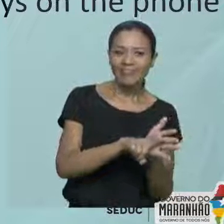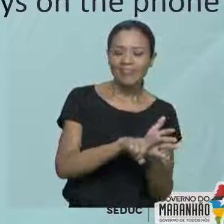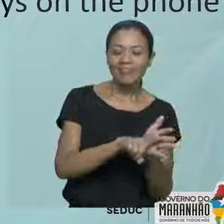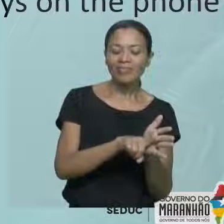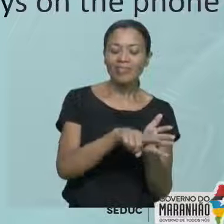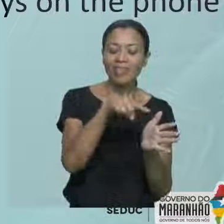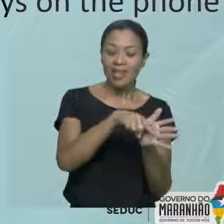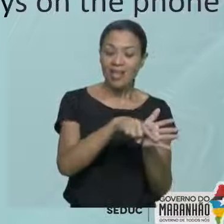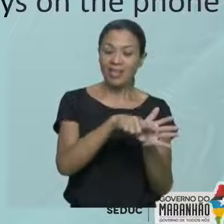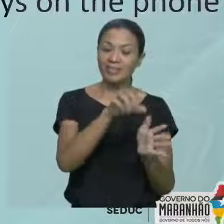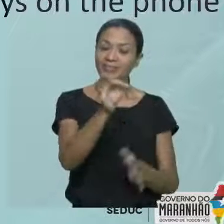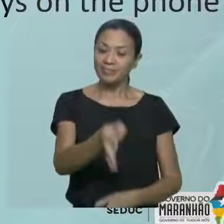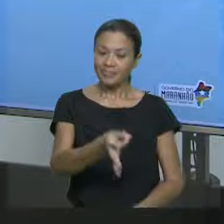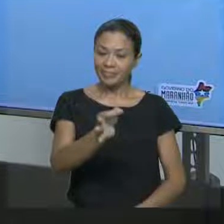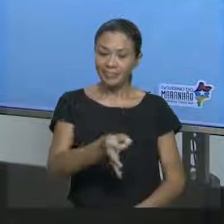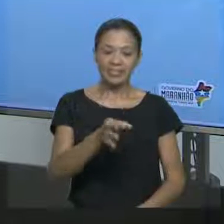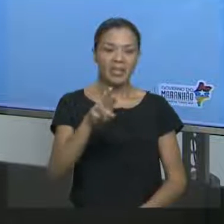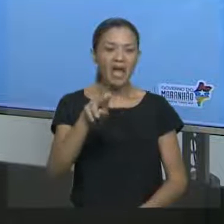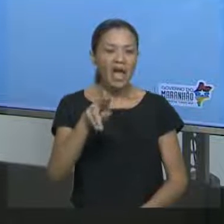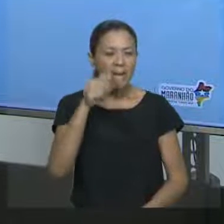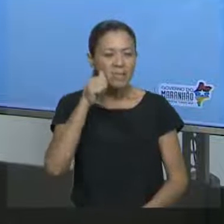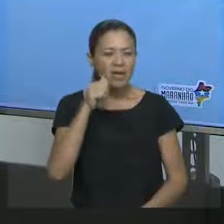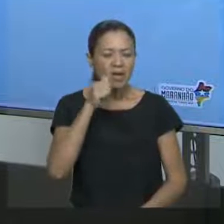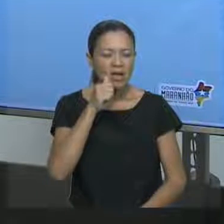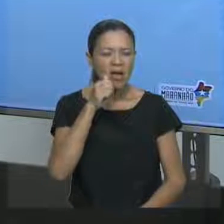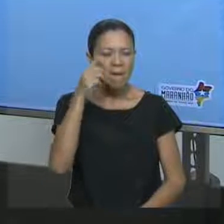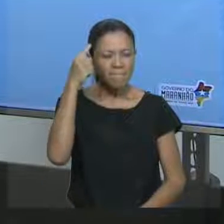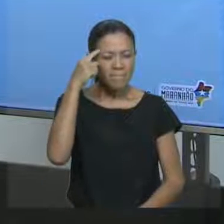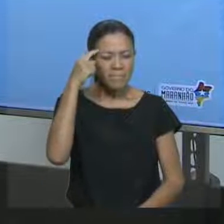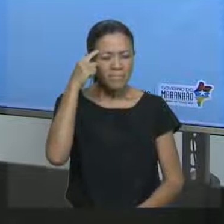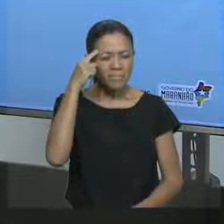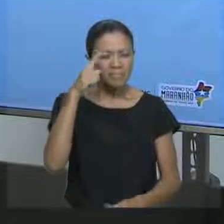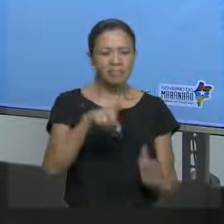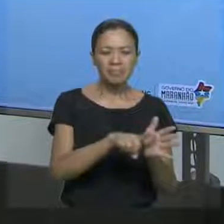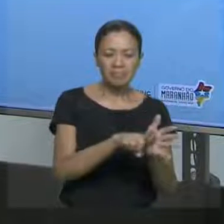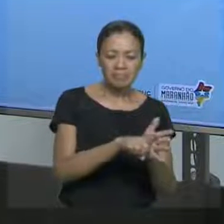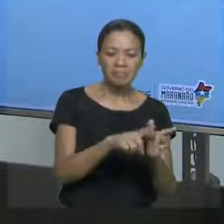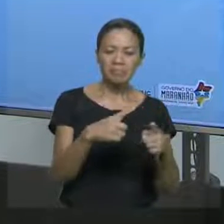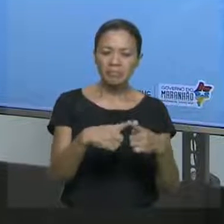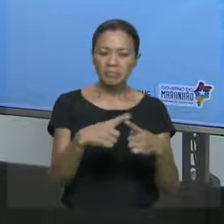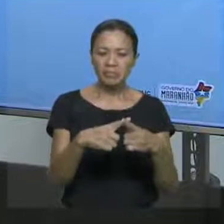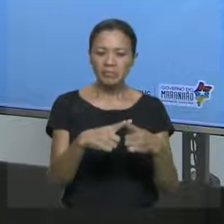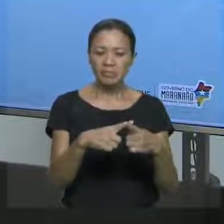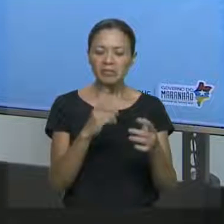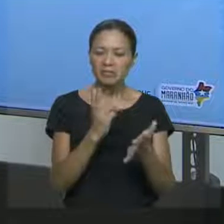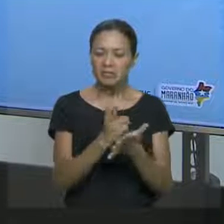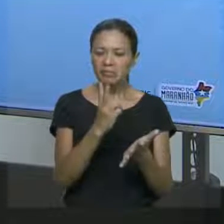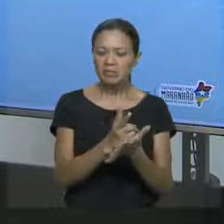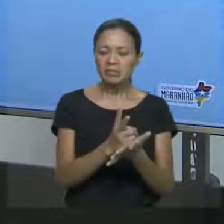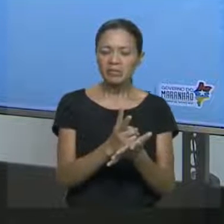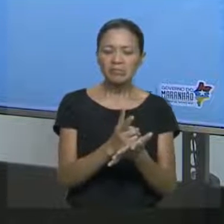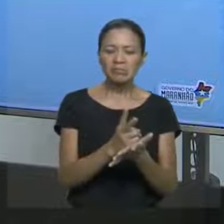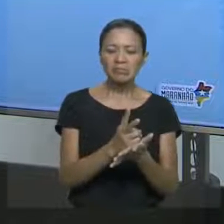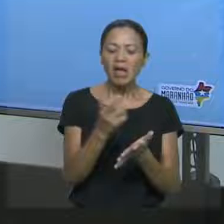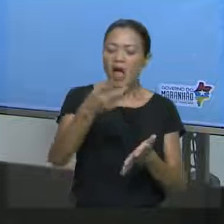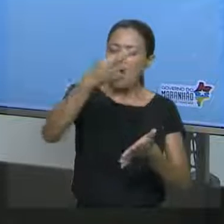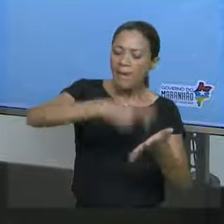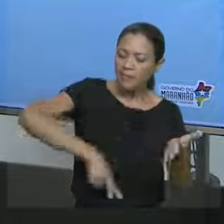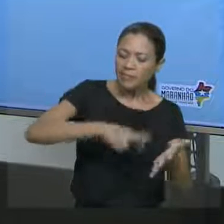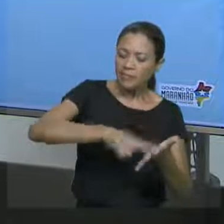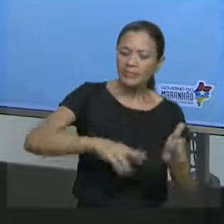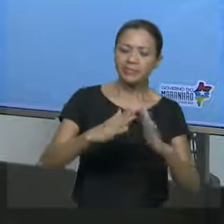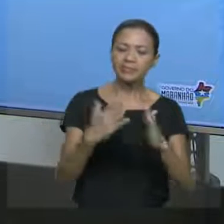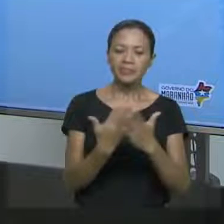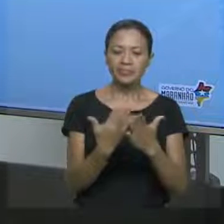acha que é negativo. Ela fica no telefone, ela é muito popular, mas o que acontece no final? She is flunk out of school, ela está ficando reprovada na escola.